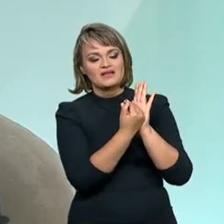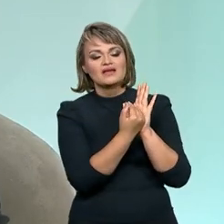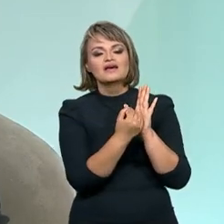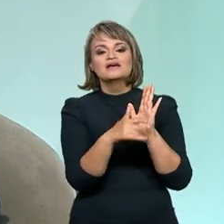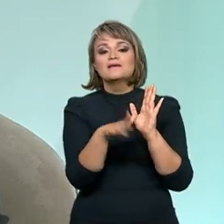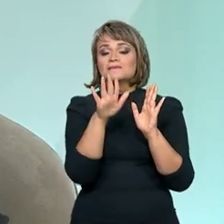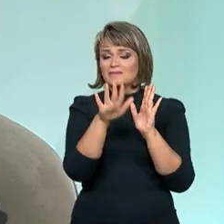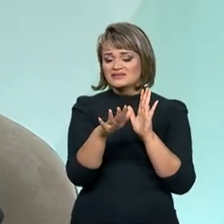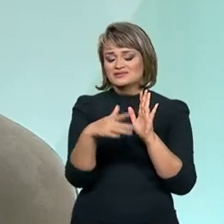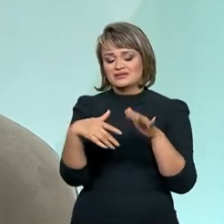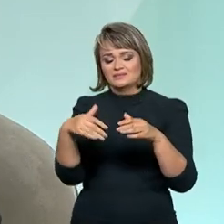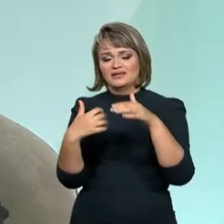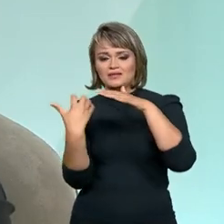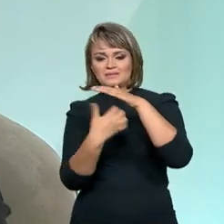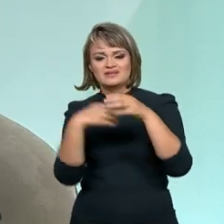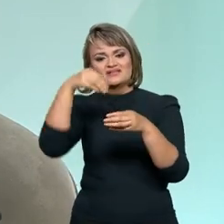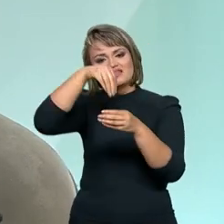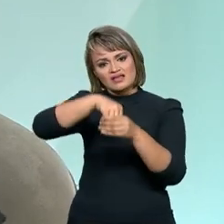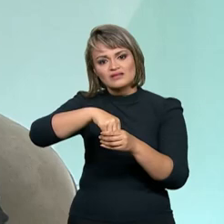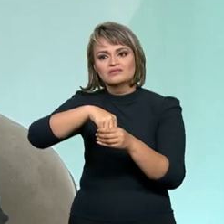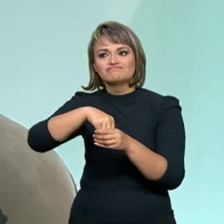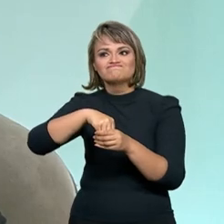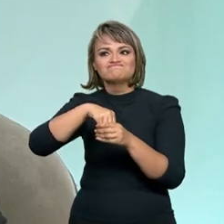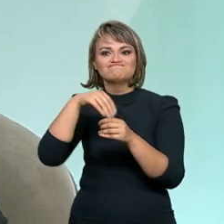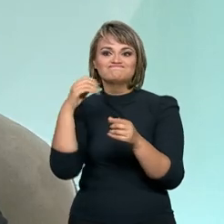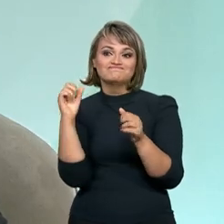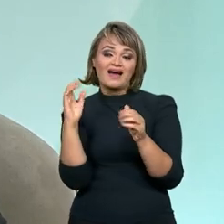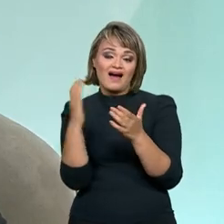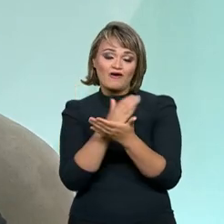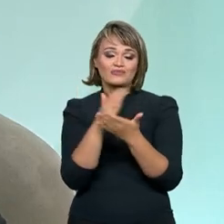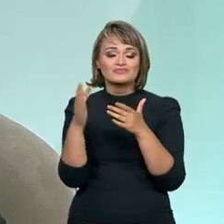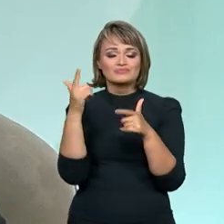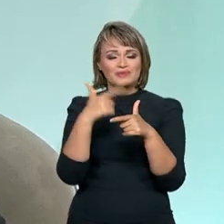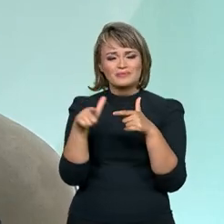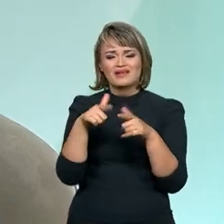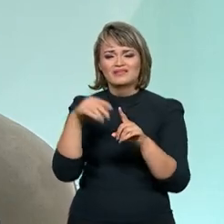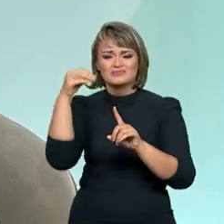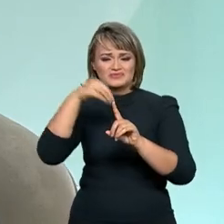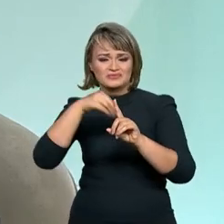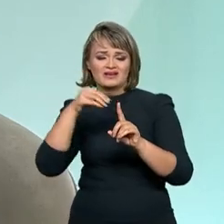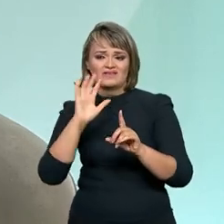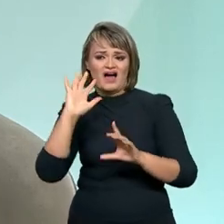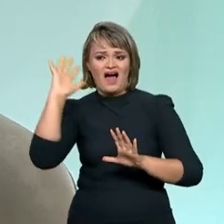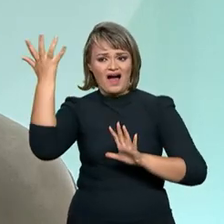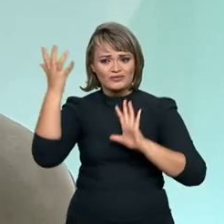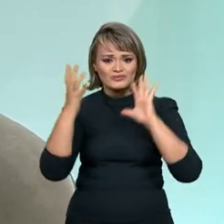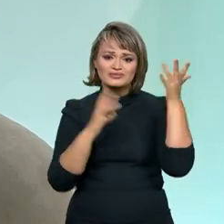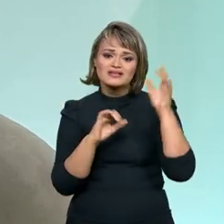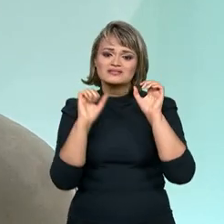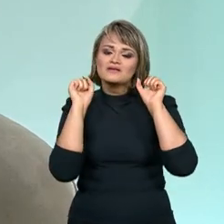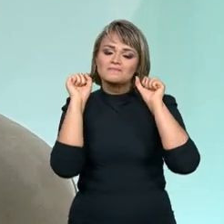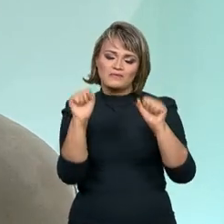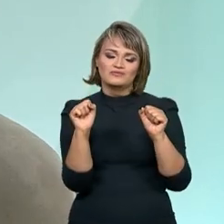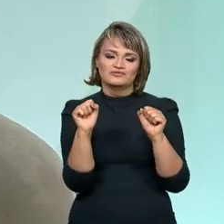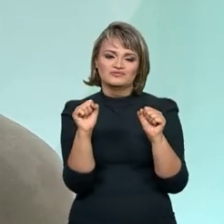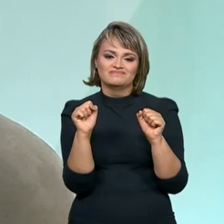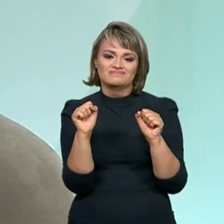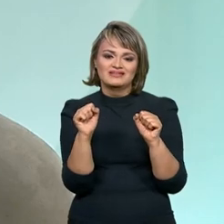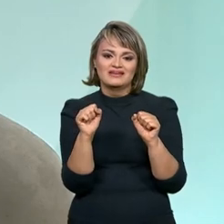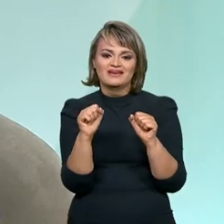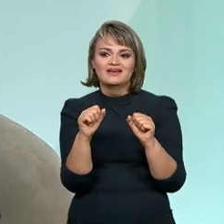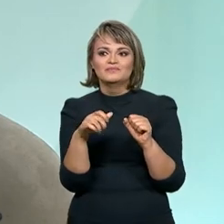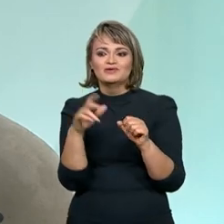nesses ambientes, são os ambientes que podem agravar ainda mais as vulnerabilidades de grupos e populações que são mais